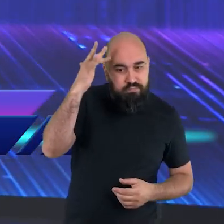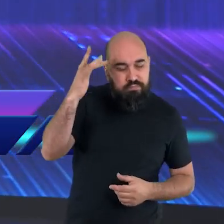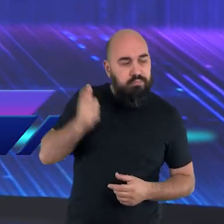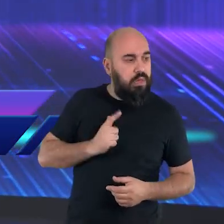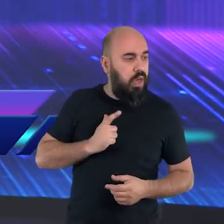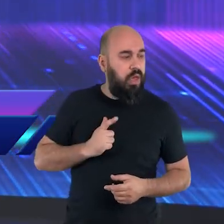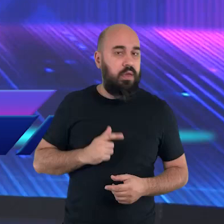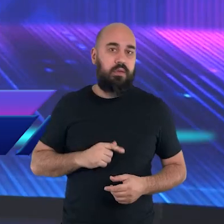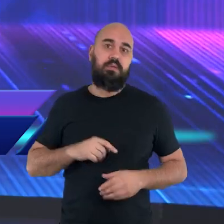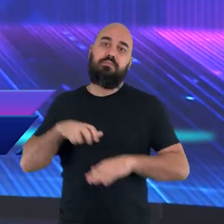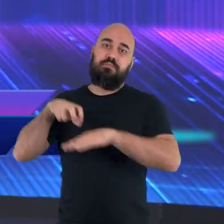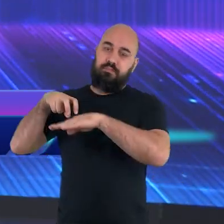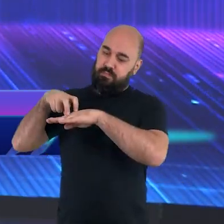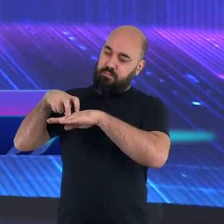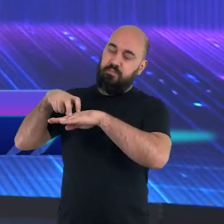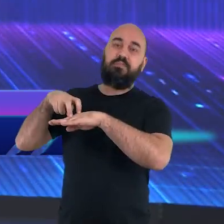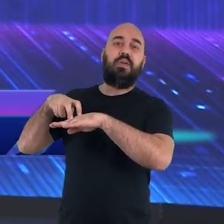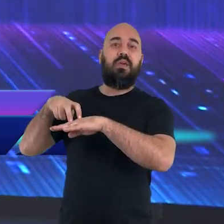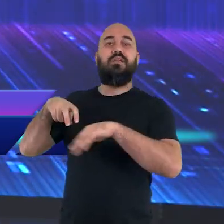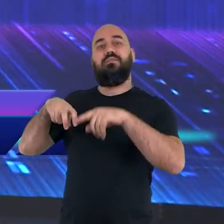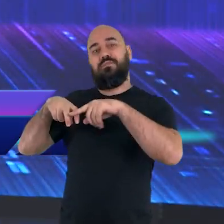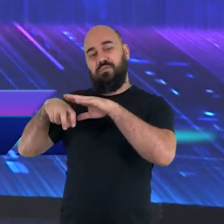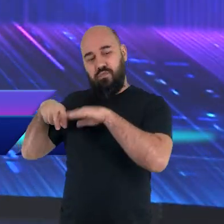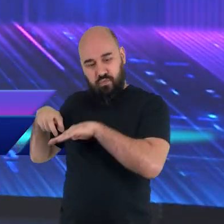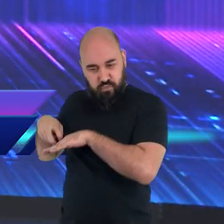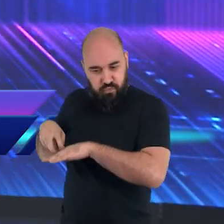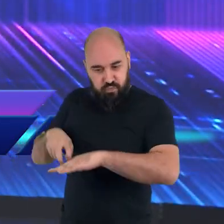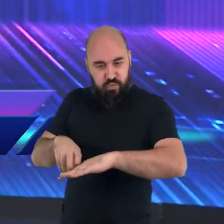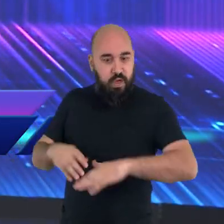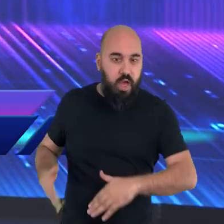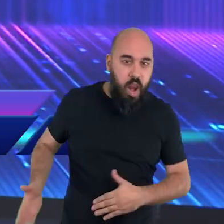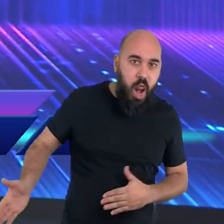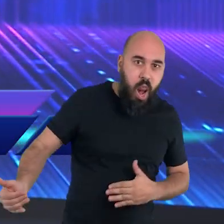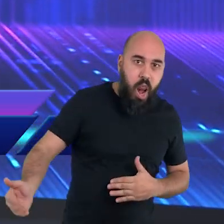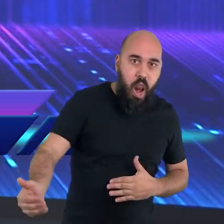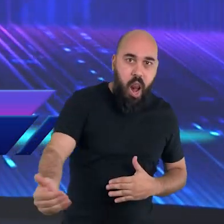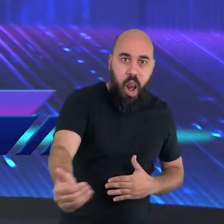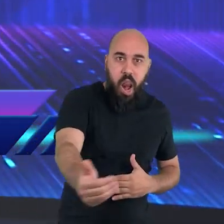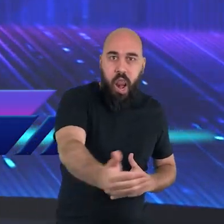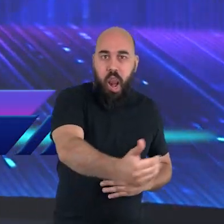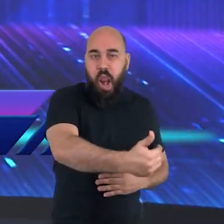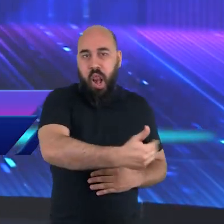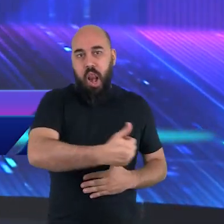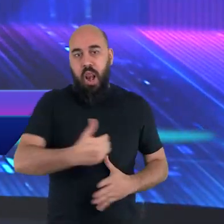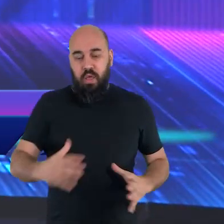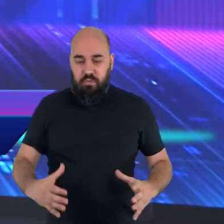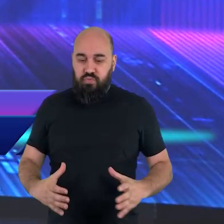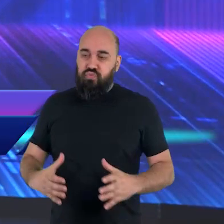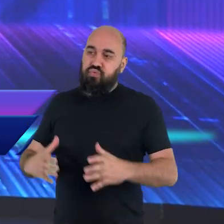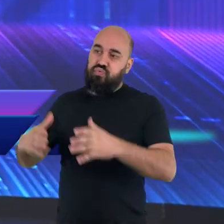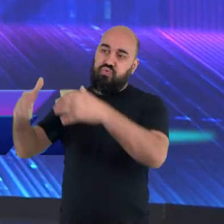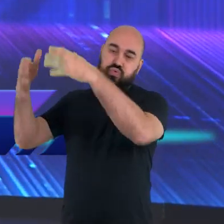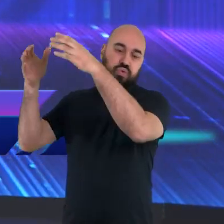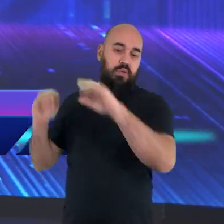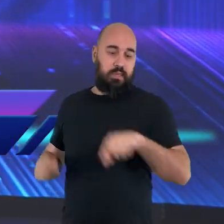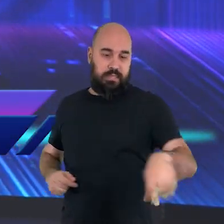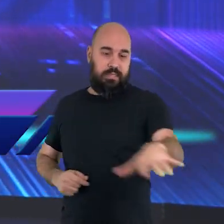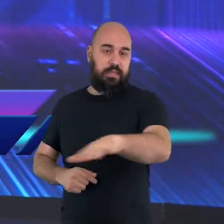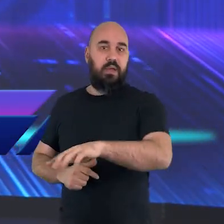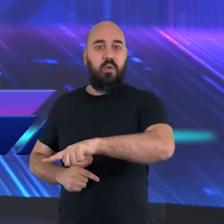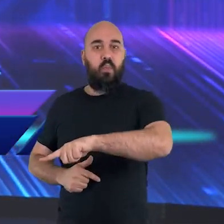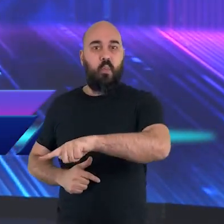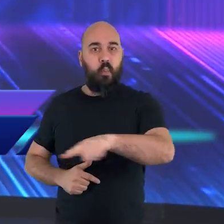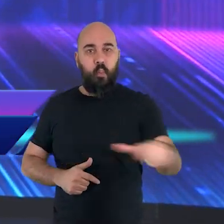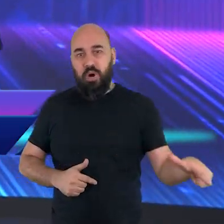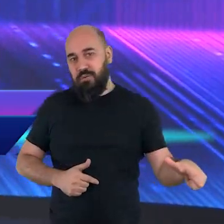nuvem passou a sua foice sobre a terra e a terra foi ceifada. Em outras